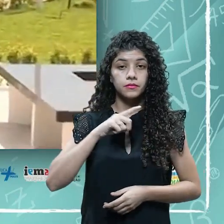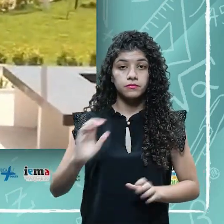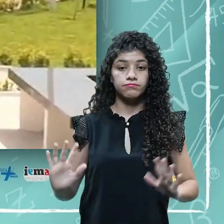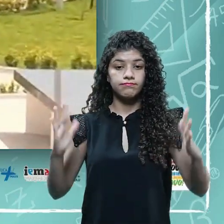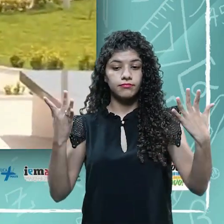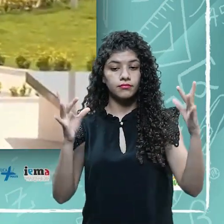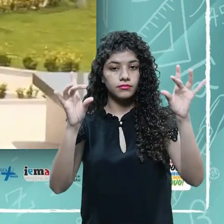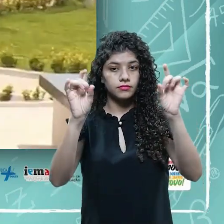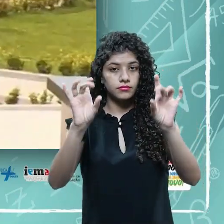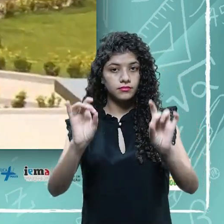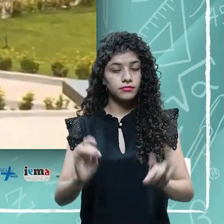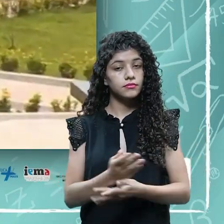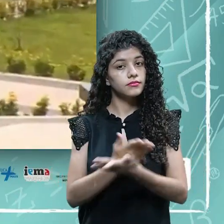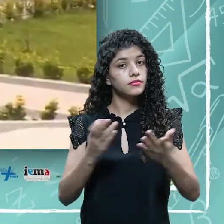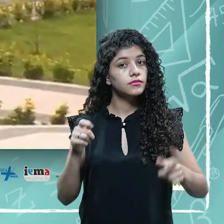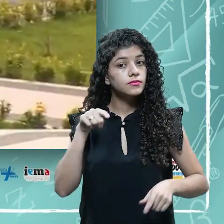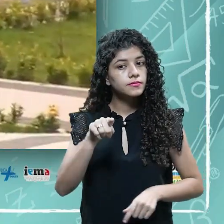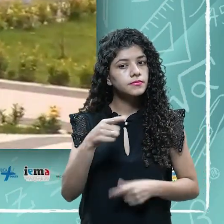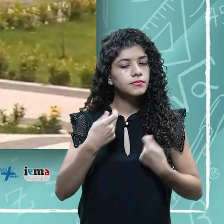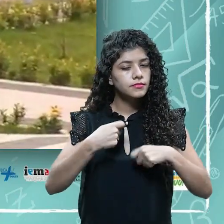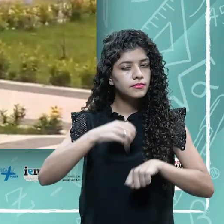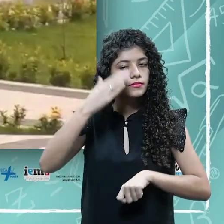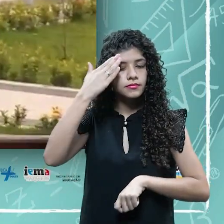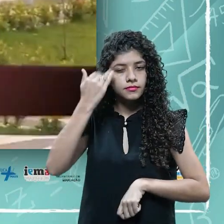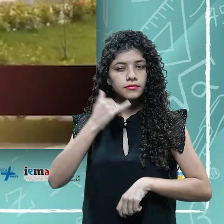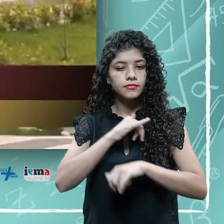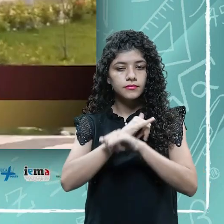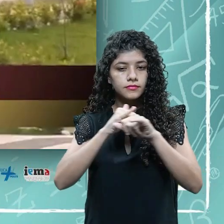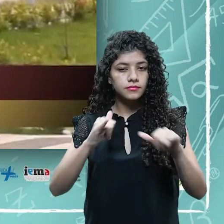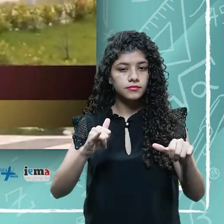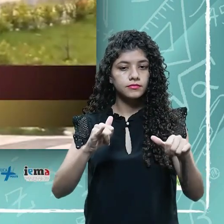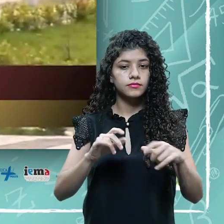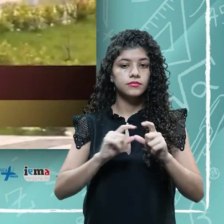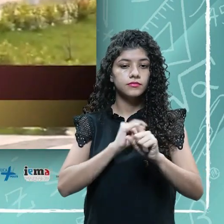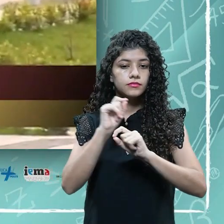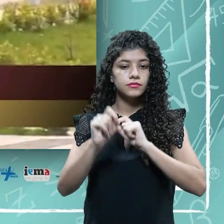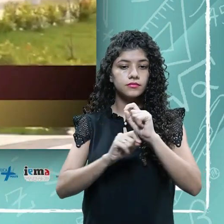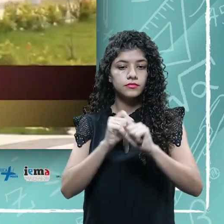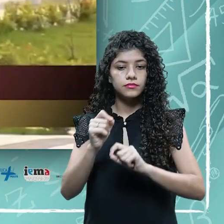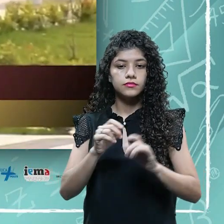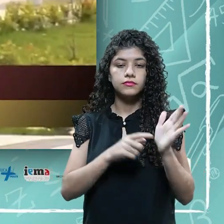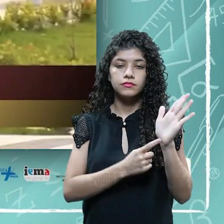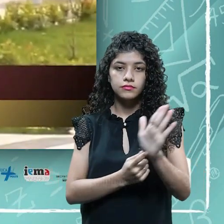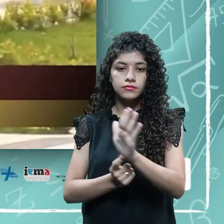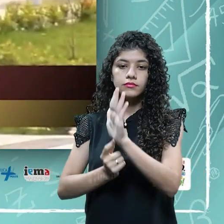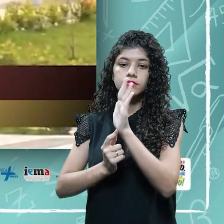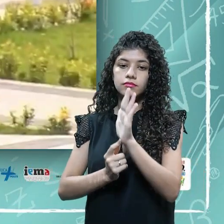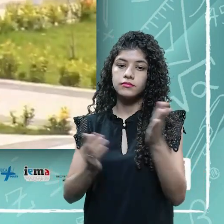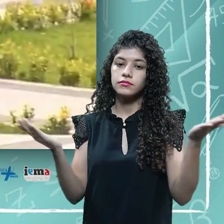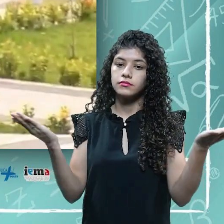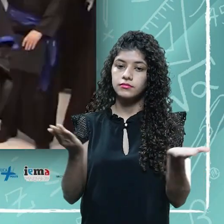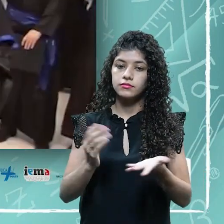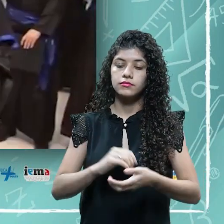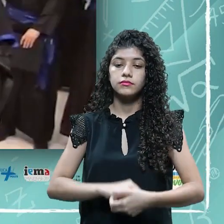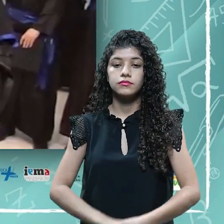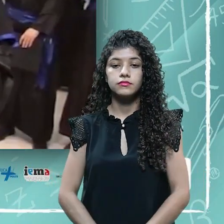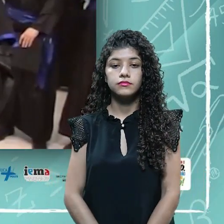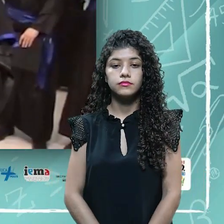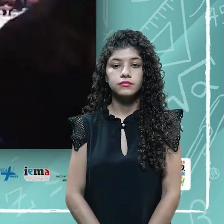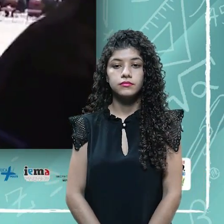festa especial. Mas você precisa saber de algumas informações. E são elas que serão apresentadas agora.